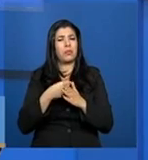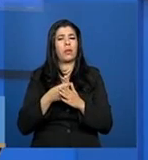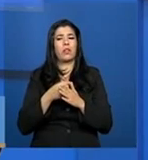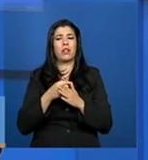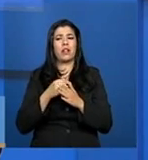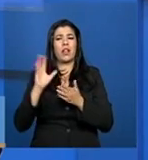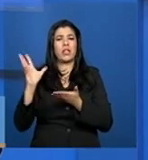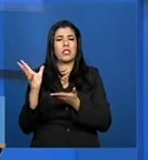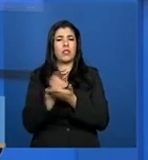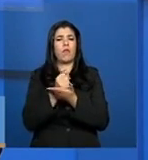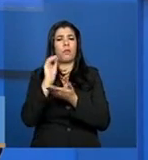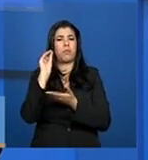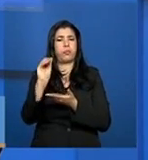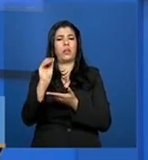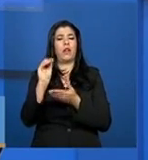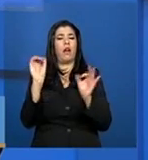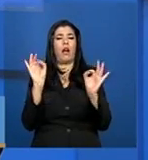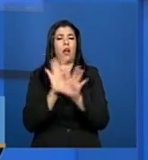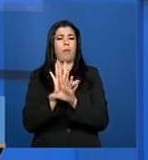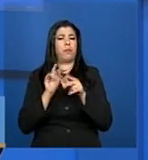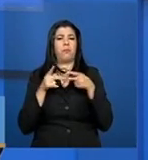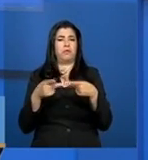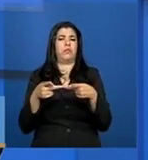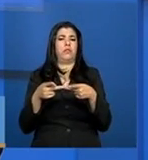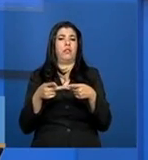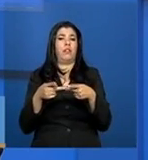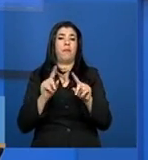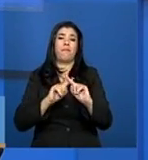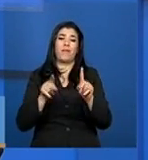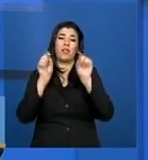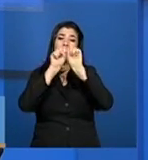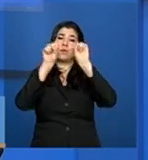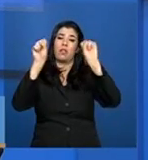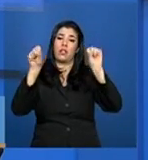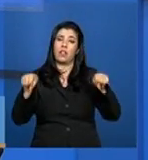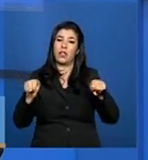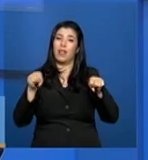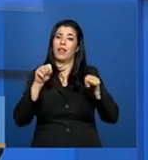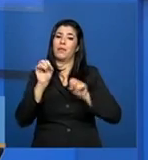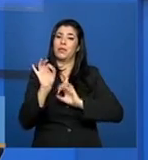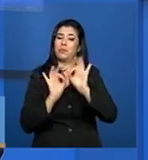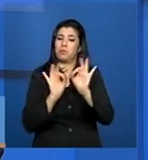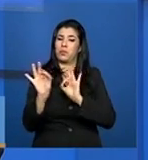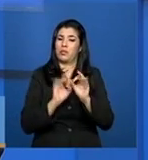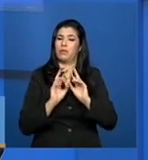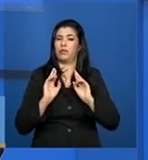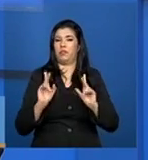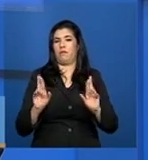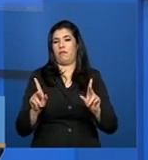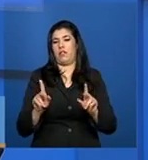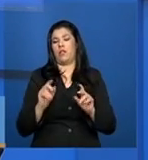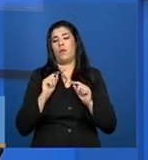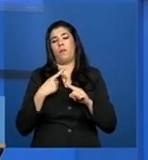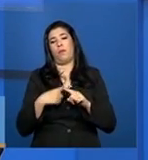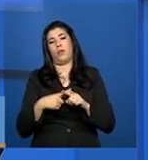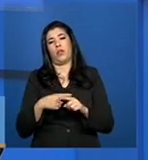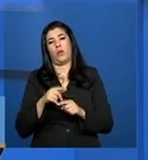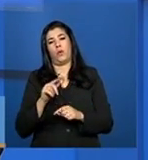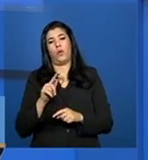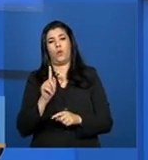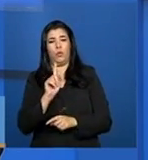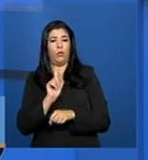considera aquele processo concluído. Porém, o sistema, ele foi pensado de forma a que o gestor, ele possa preencher,